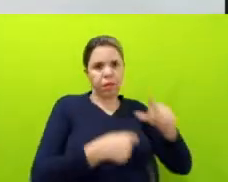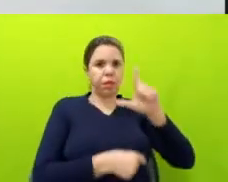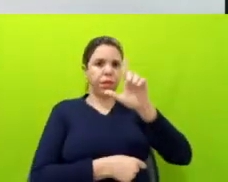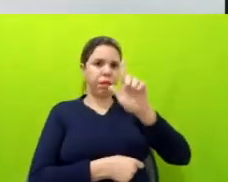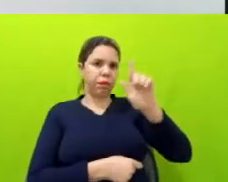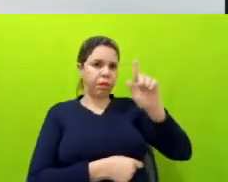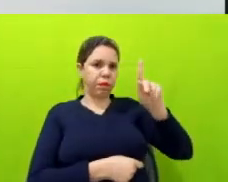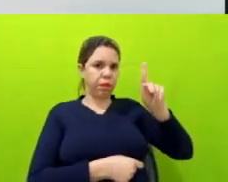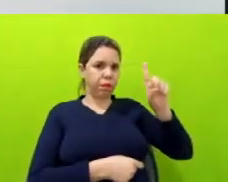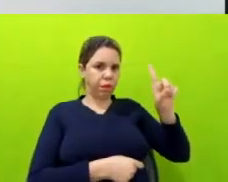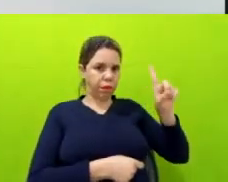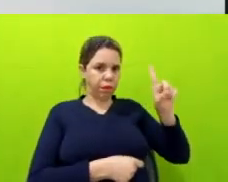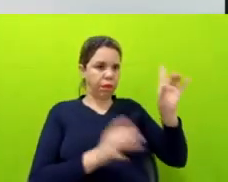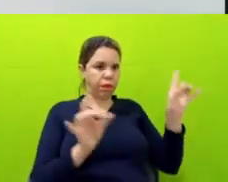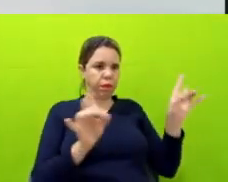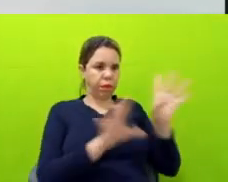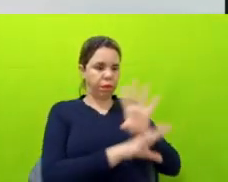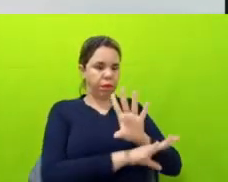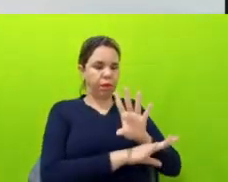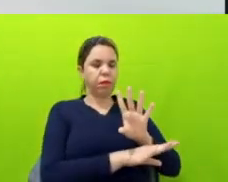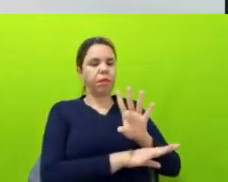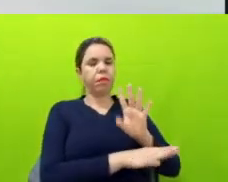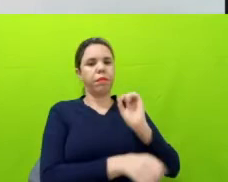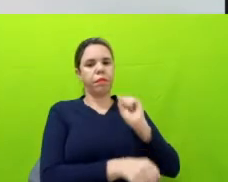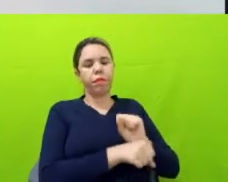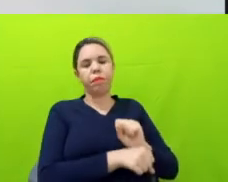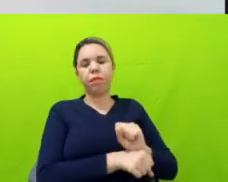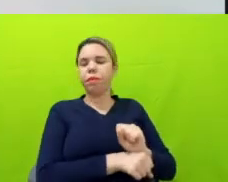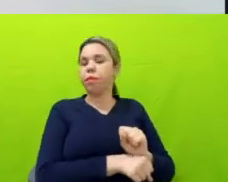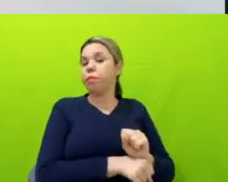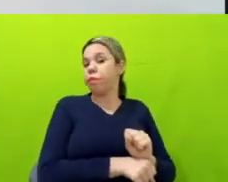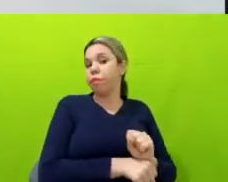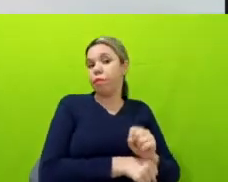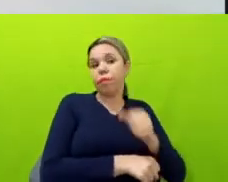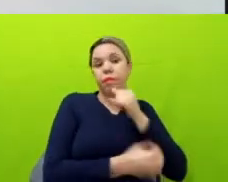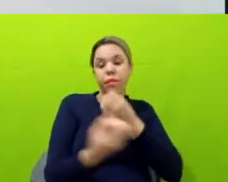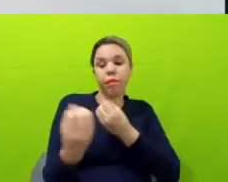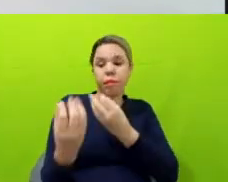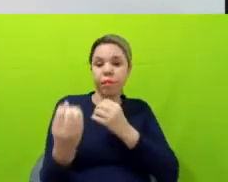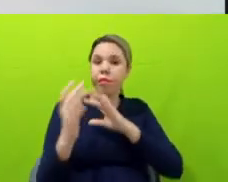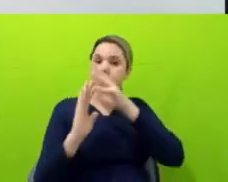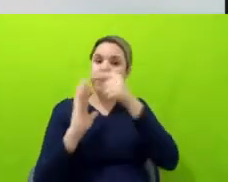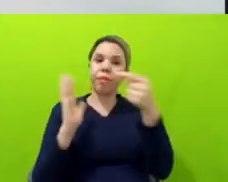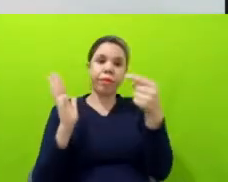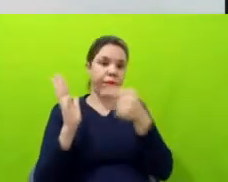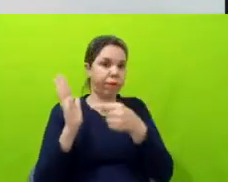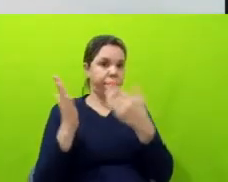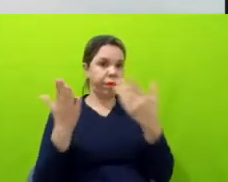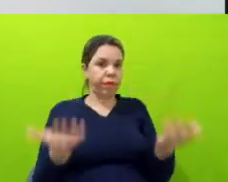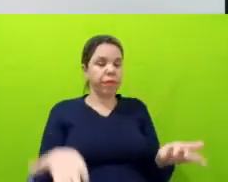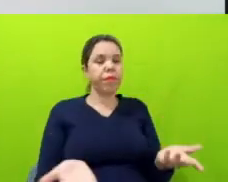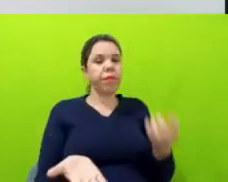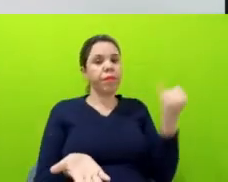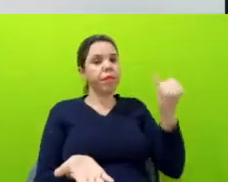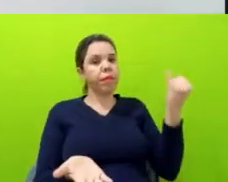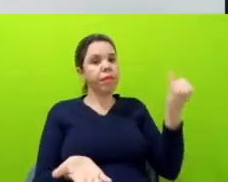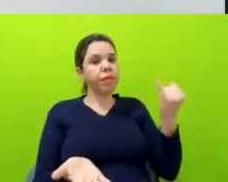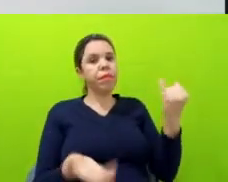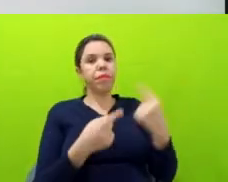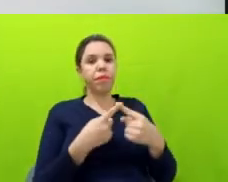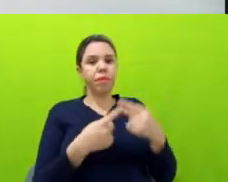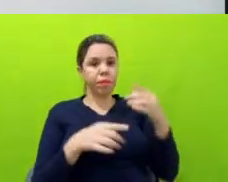se acirrou um pouco, e no caso das informações ambientais é importante, porque a gente